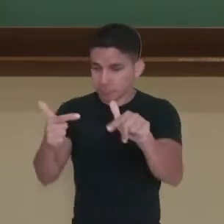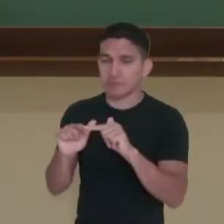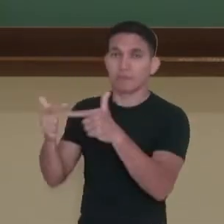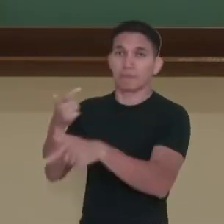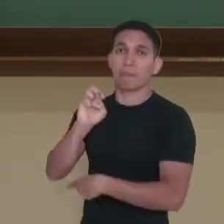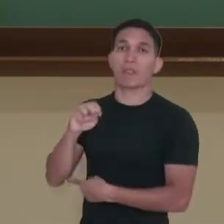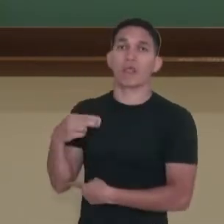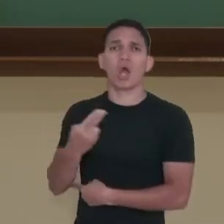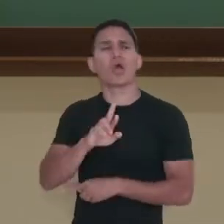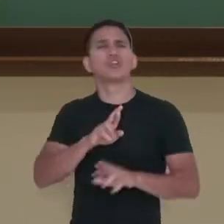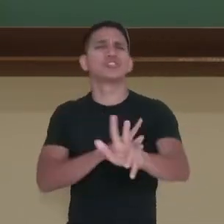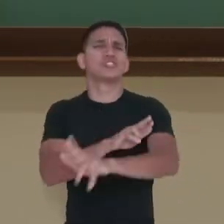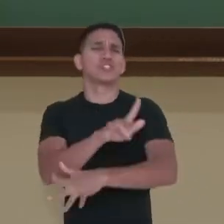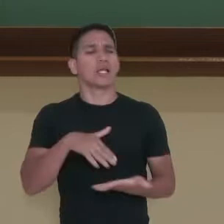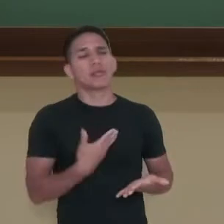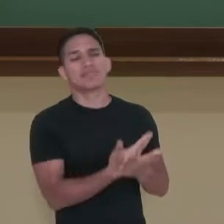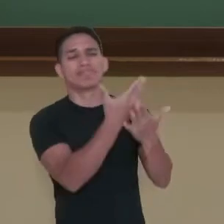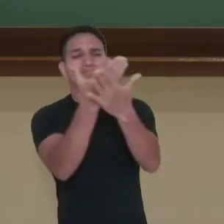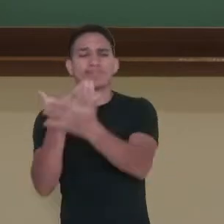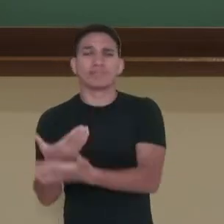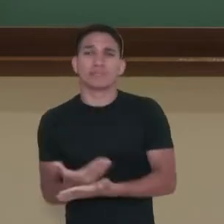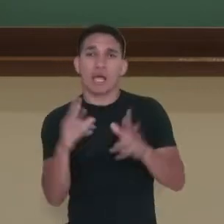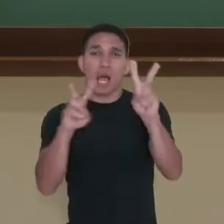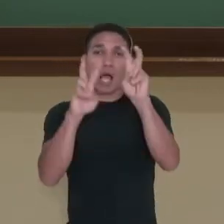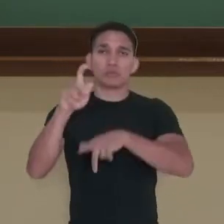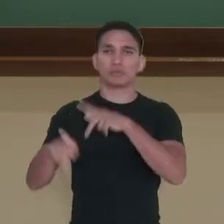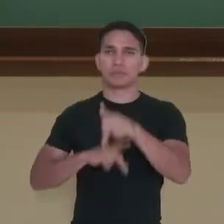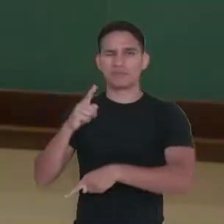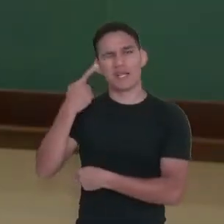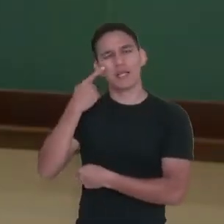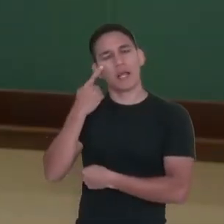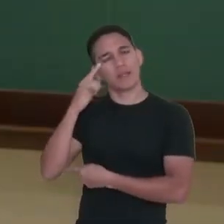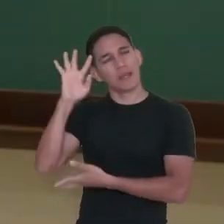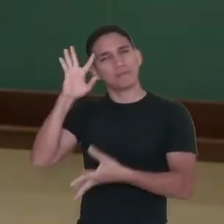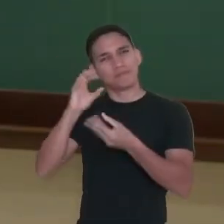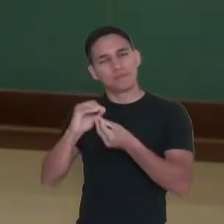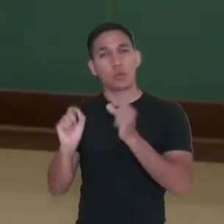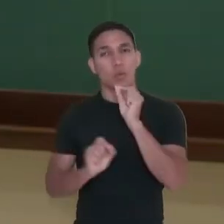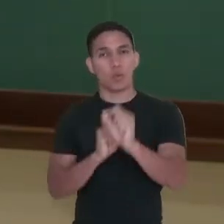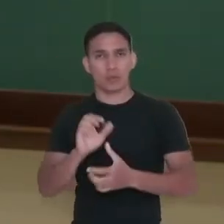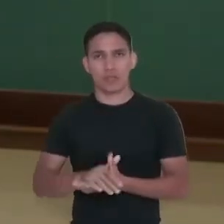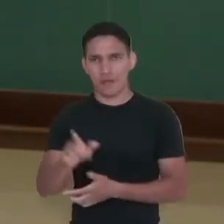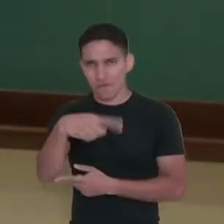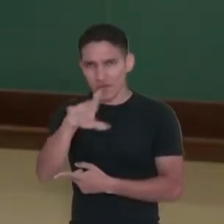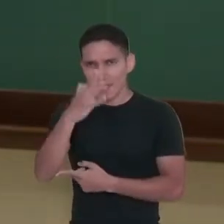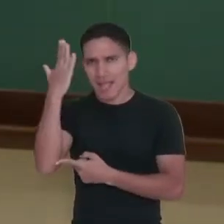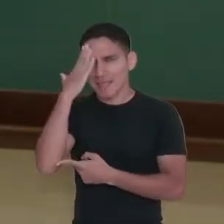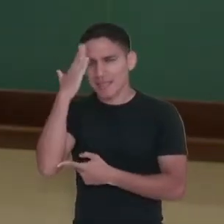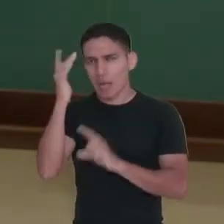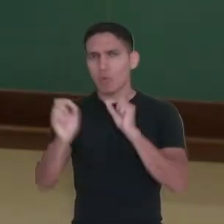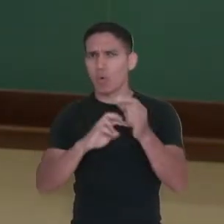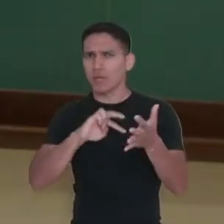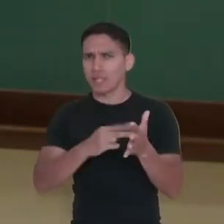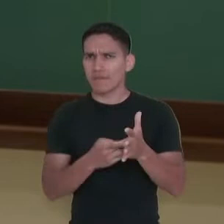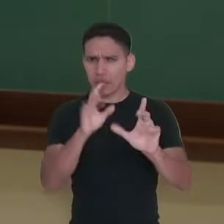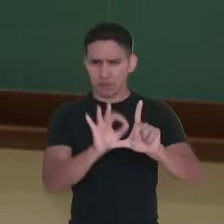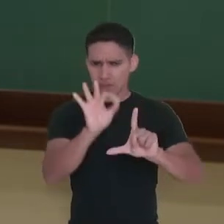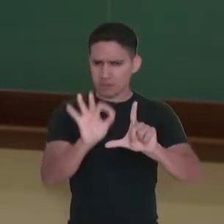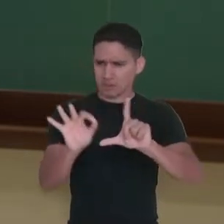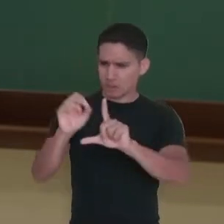estudos que são realizados sobre a população. Então vamos pensar juntos ali, vocês sabem o que são indicadores